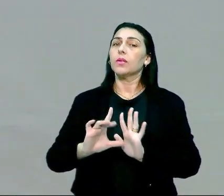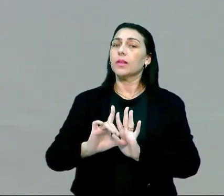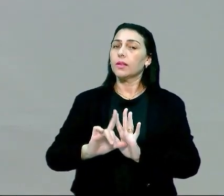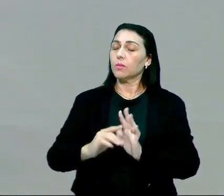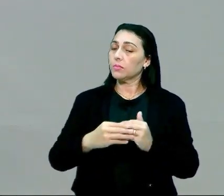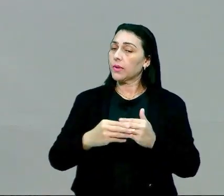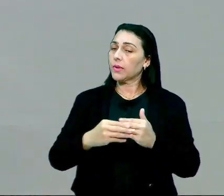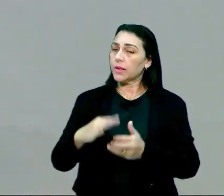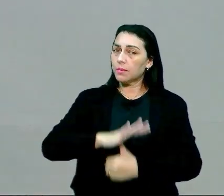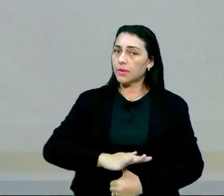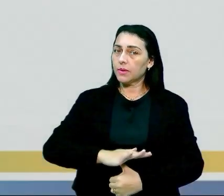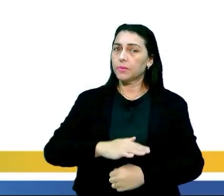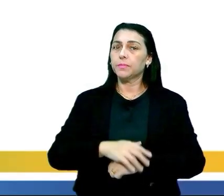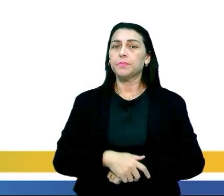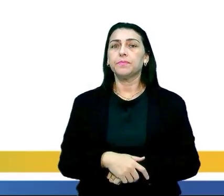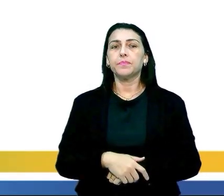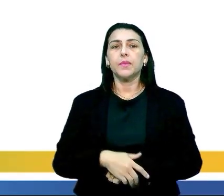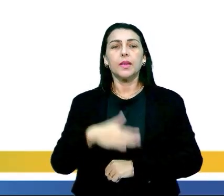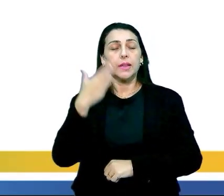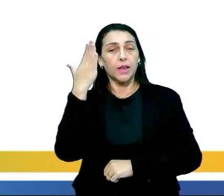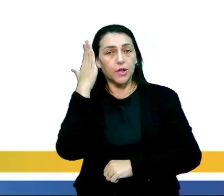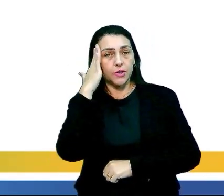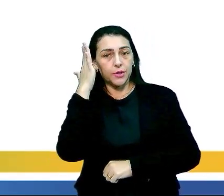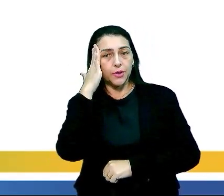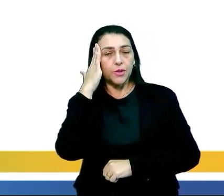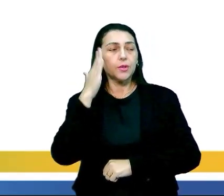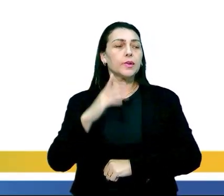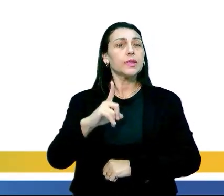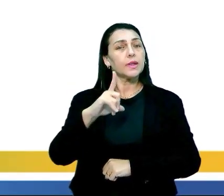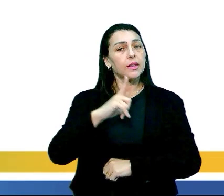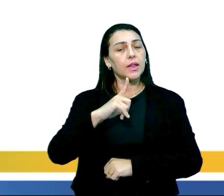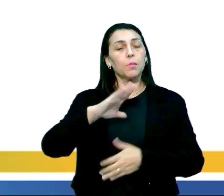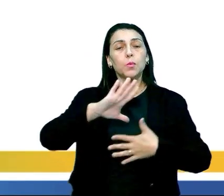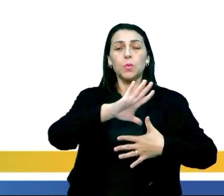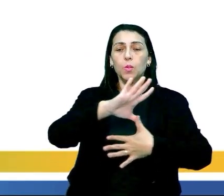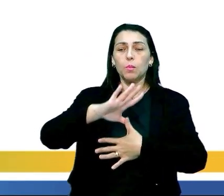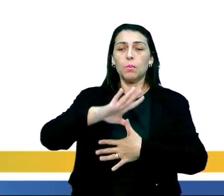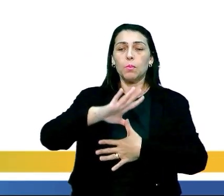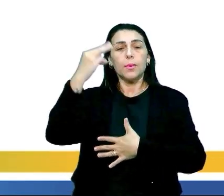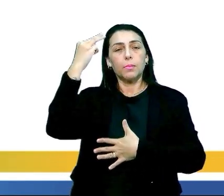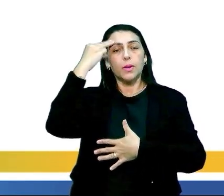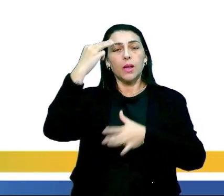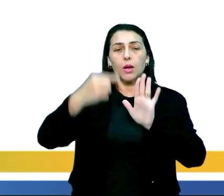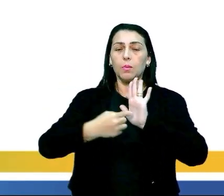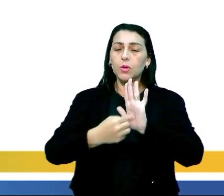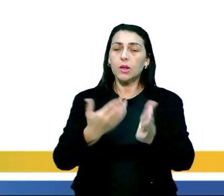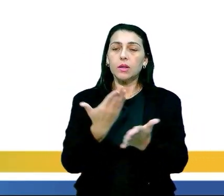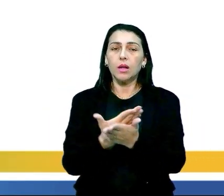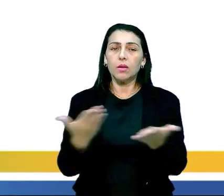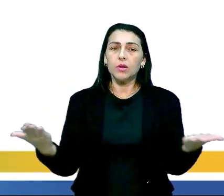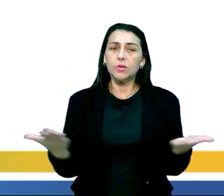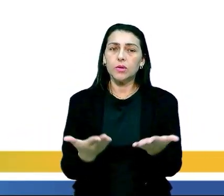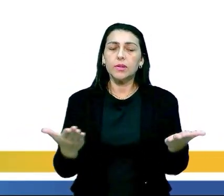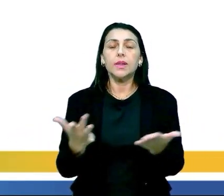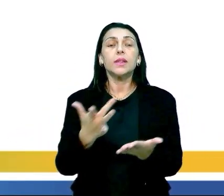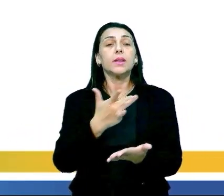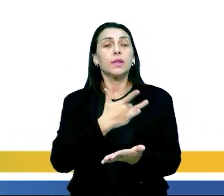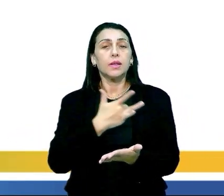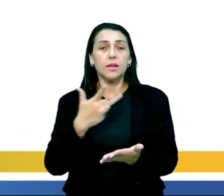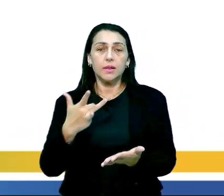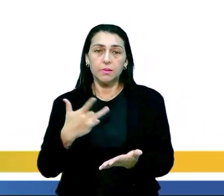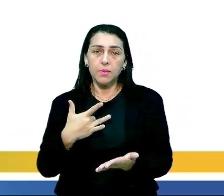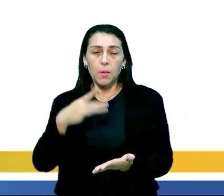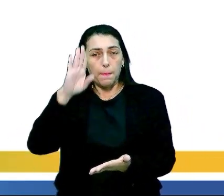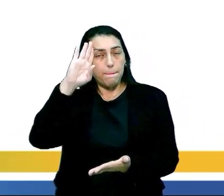depressão. Beleza? Então, compreendido isso, aqui temos o nosso mapa mental de tudo que foi abordado na aula de hoje. Temos o aspecto,